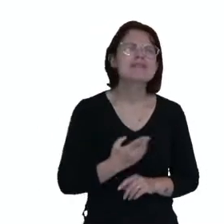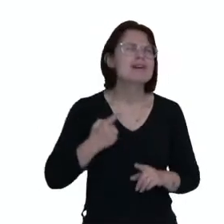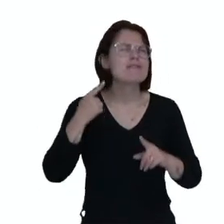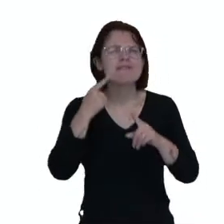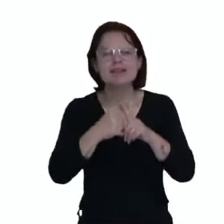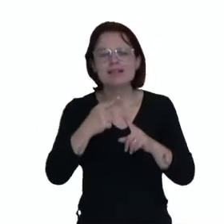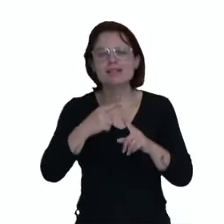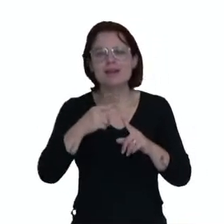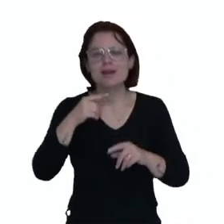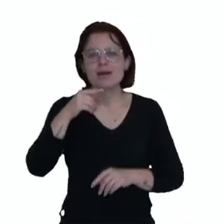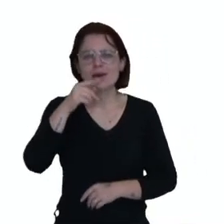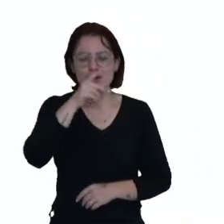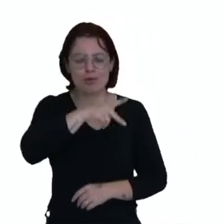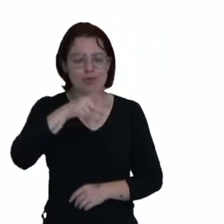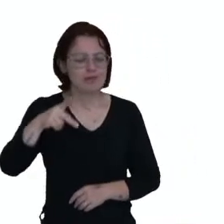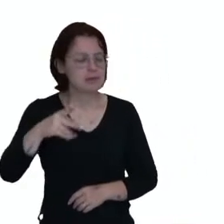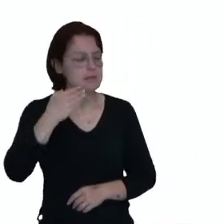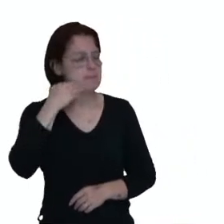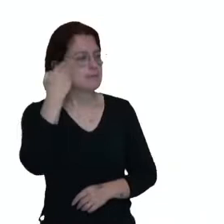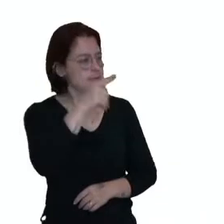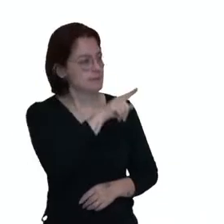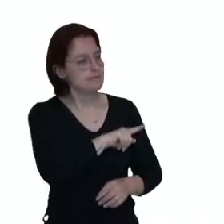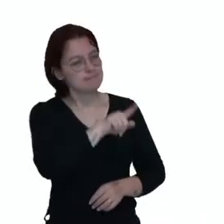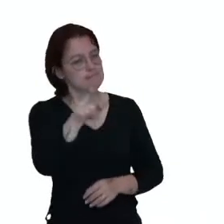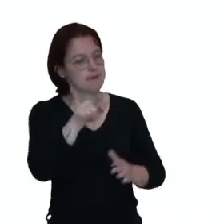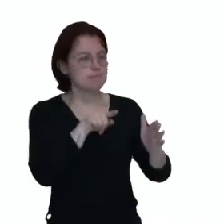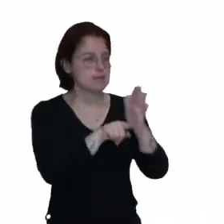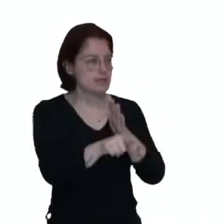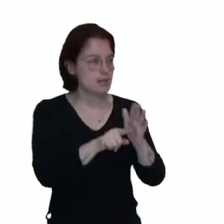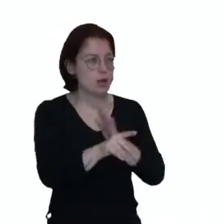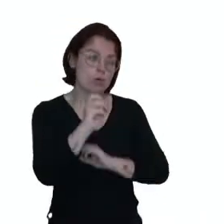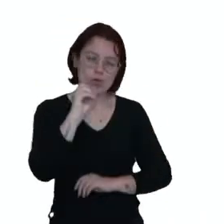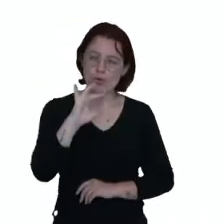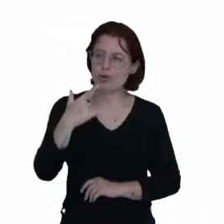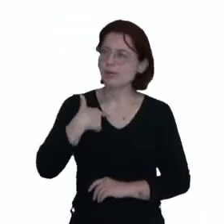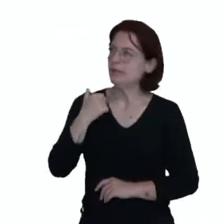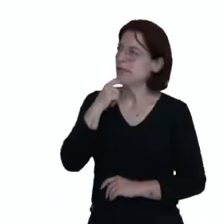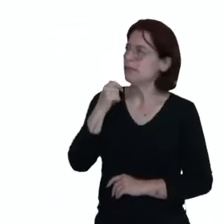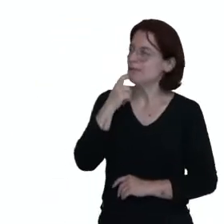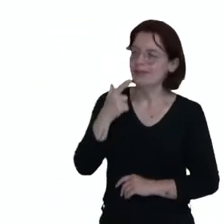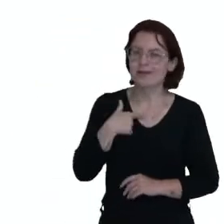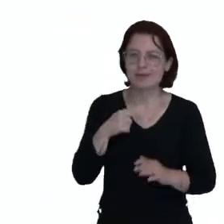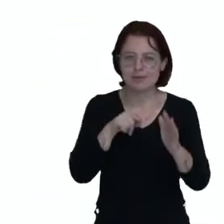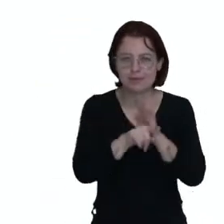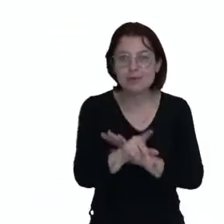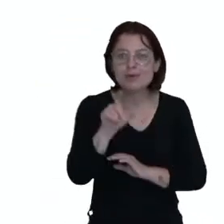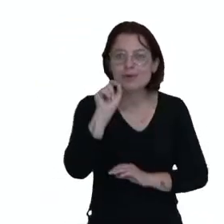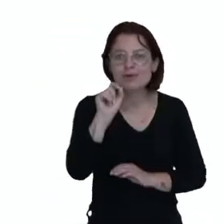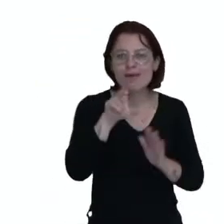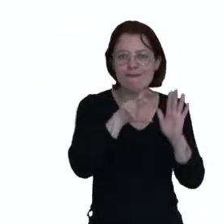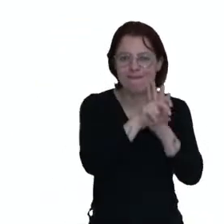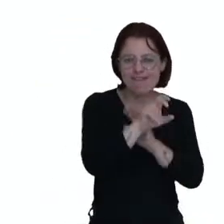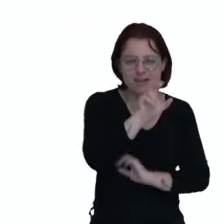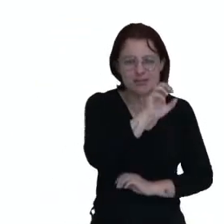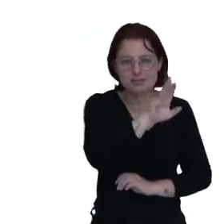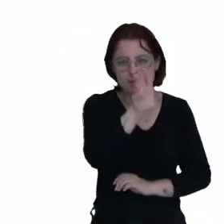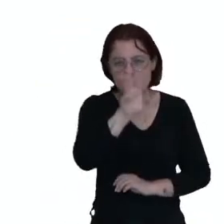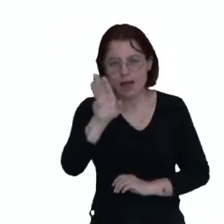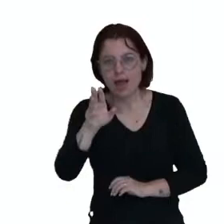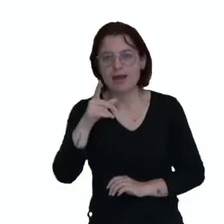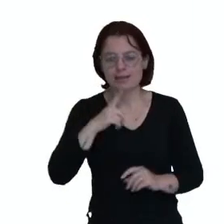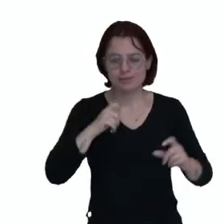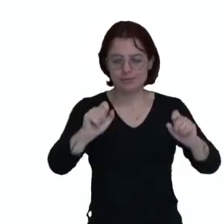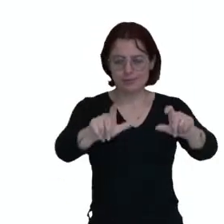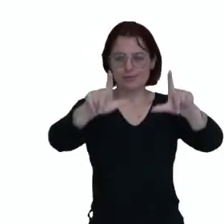professor solicita uma pesquisa ou você tem uma dúvida e você vai lá, joga em um buscador e aparece uma enciclopédia.